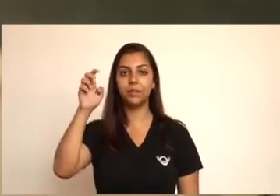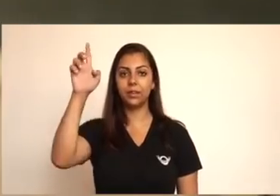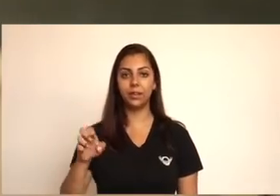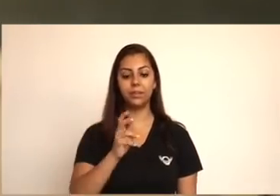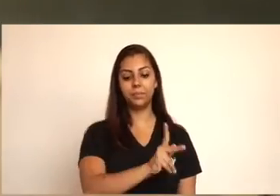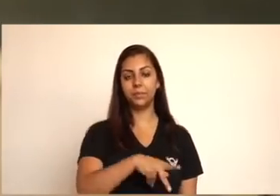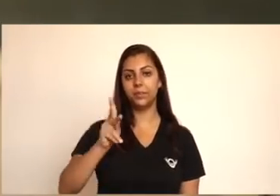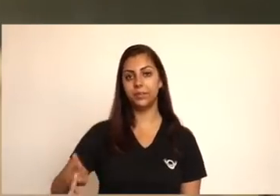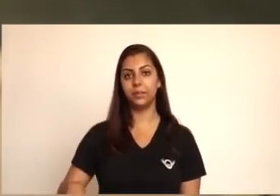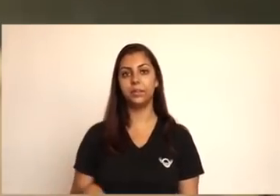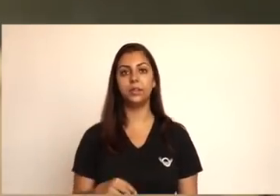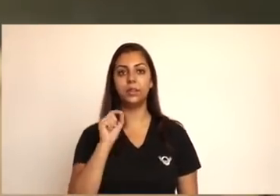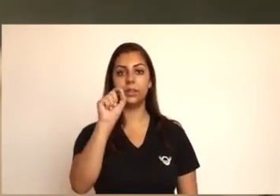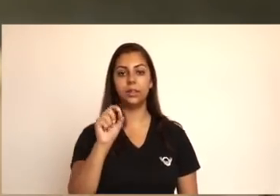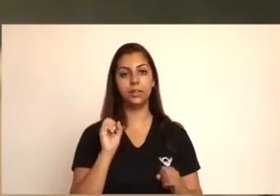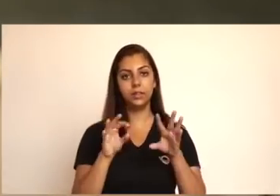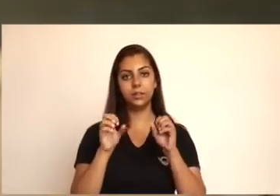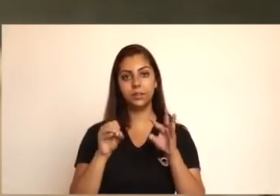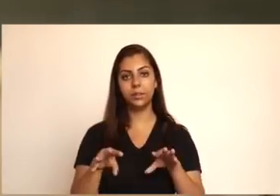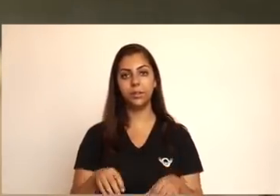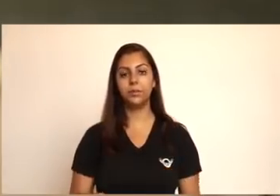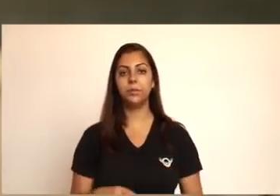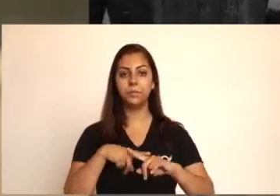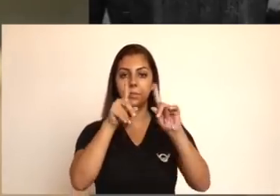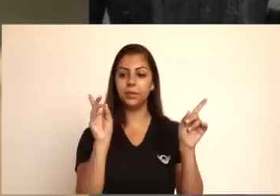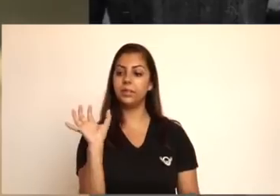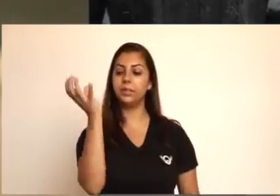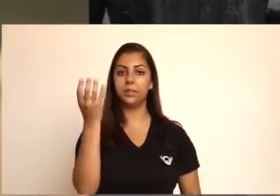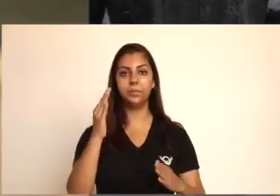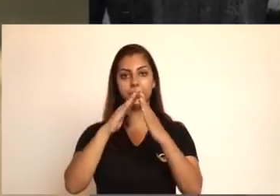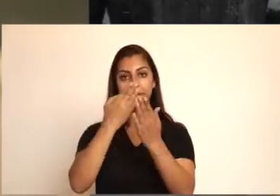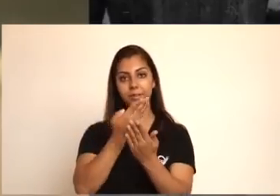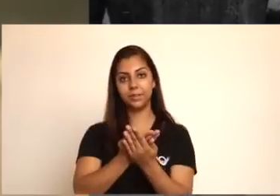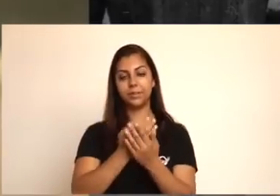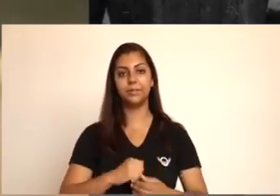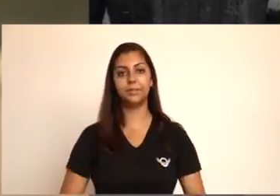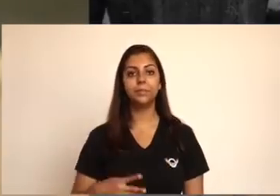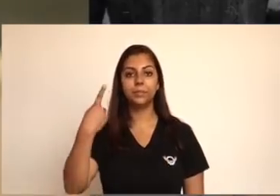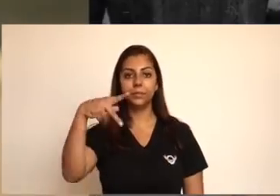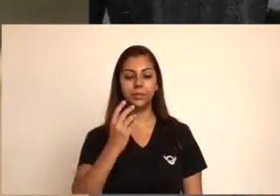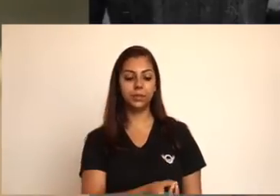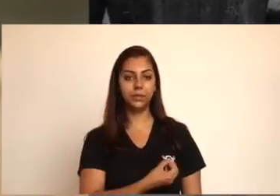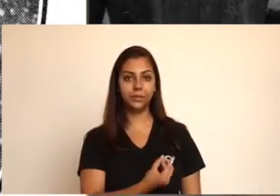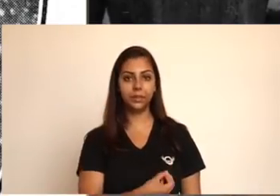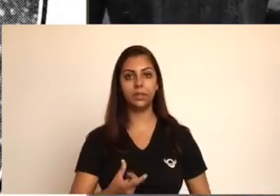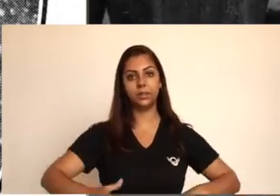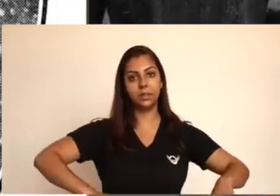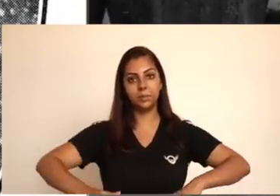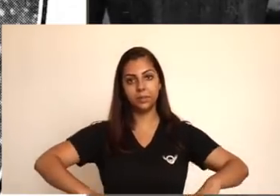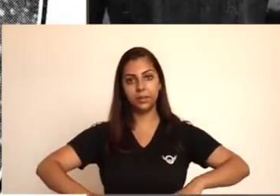A nossa patronessa, Matilde Vieira, foi uma professora muito dedicada à educação. Descenou em um tempo em que não existia escola pública.